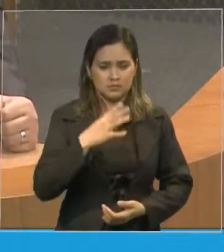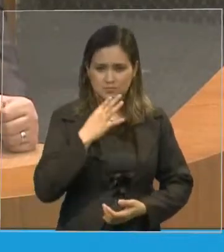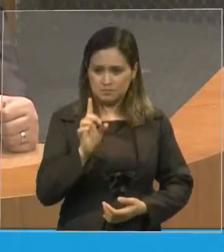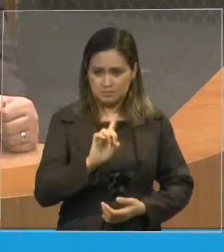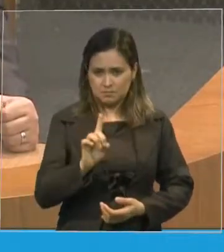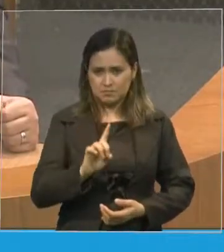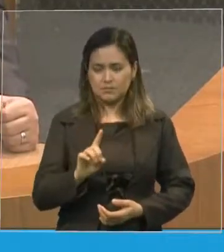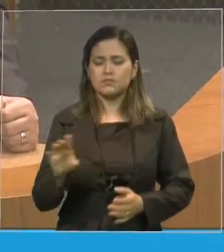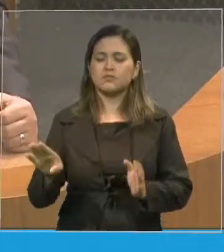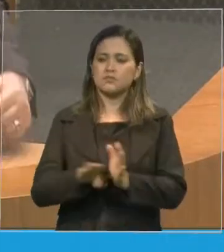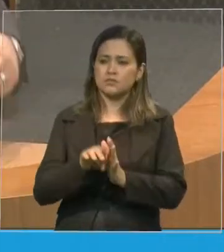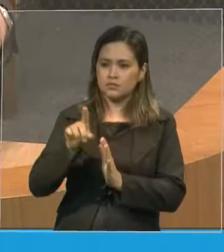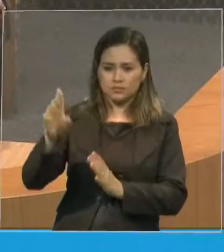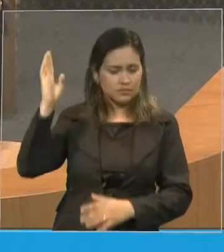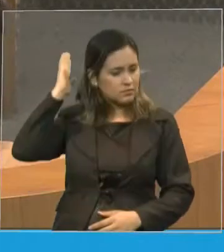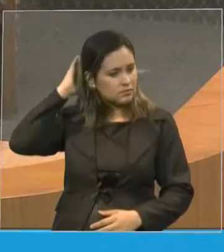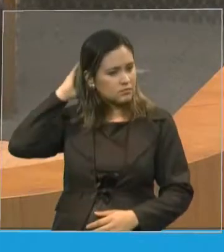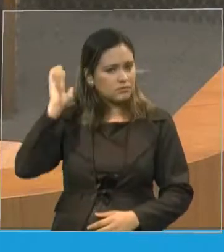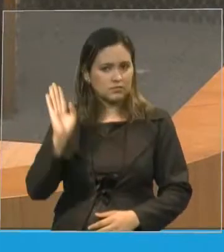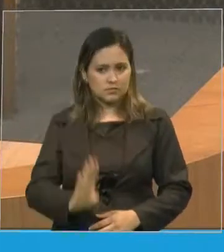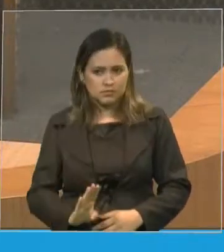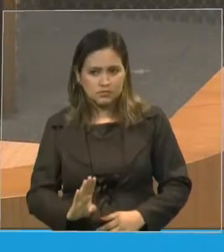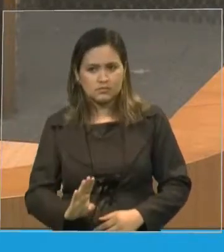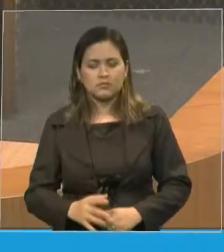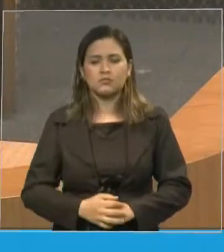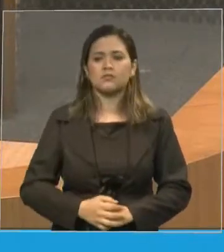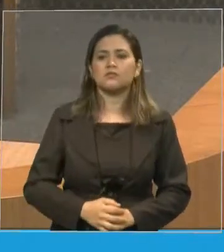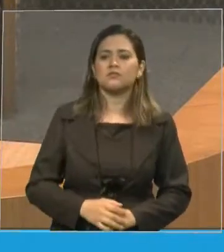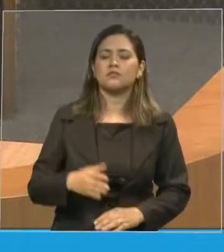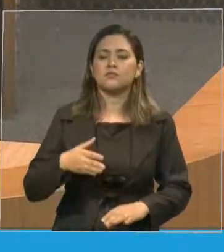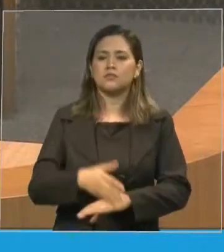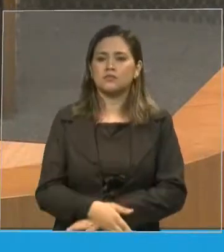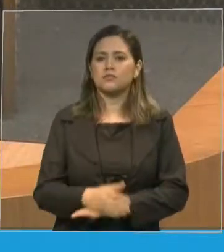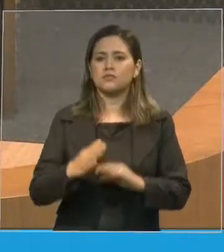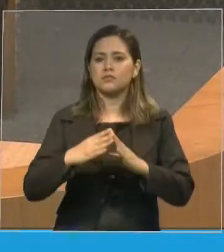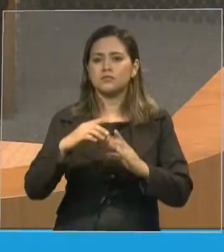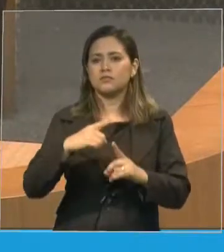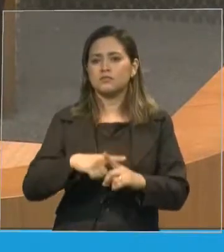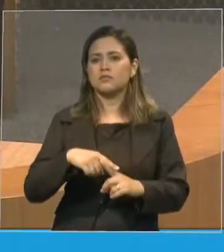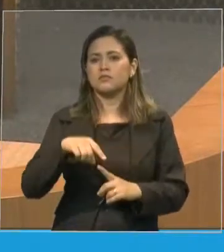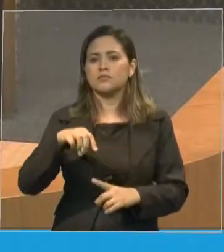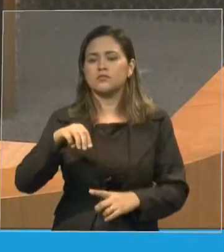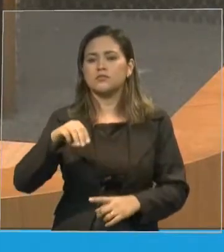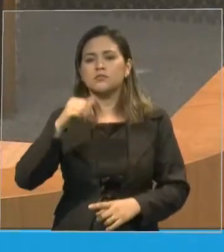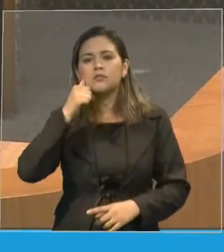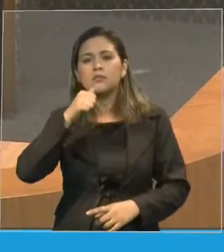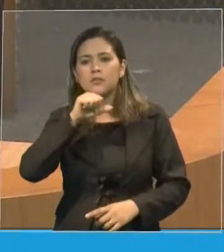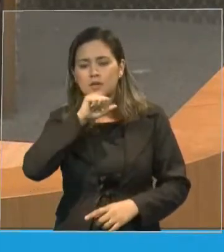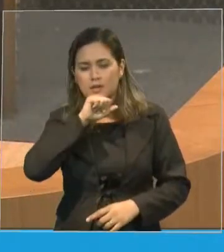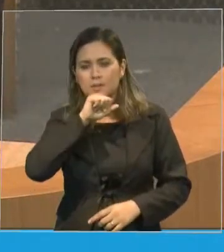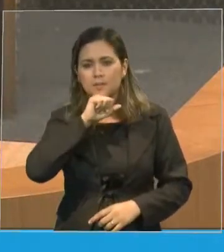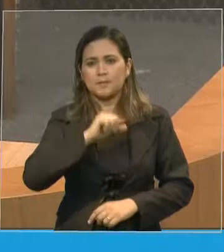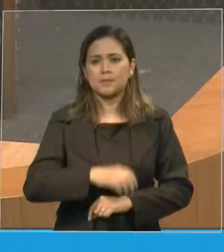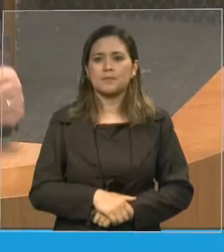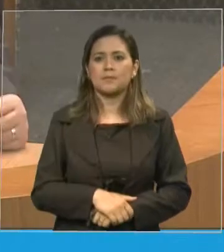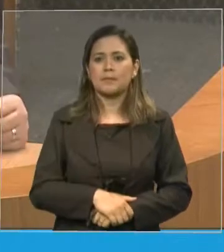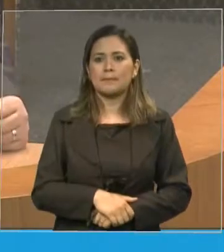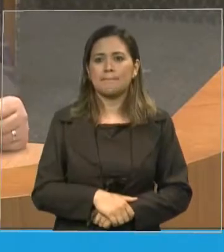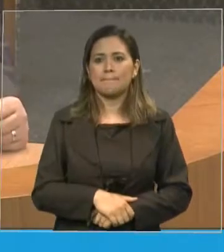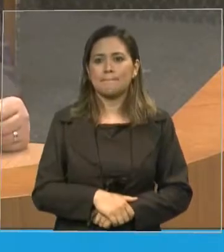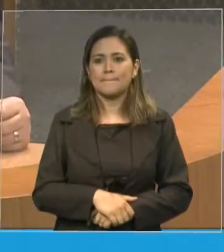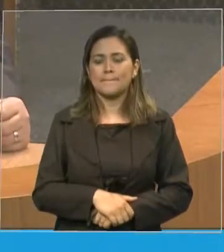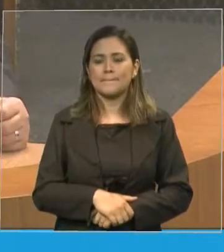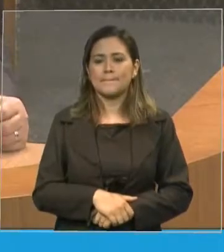Belém do Pará e cheguem lá naquele que é chamado a Igreja Mãe, onde nasceu a Assembleia de Deus. Vejam só, a Assembleia de Deus,